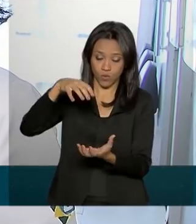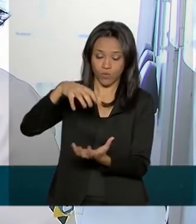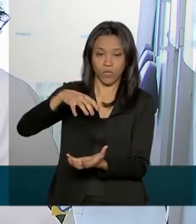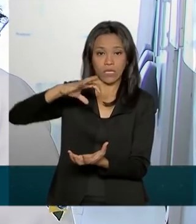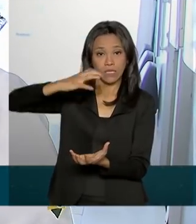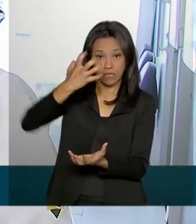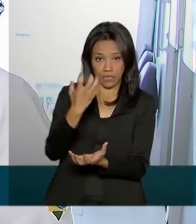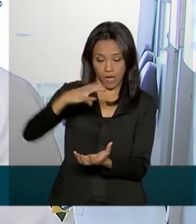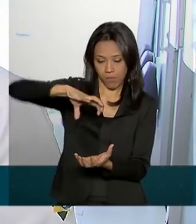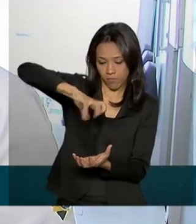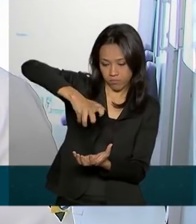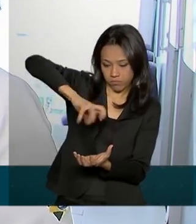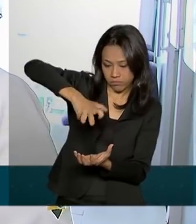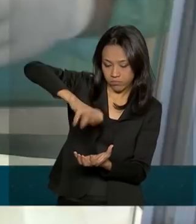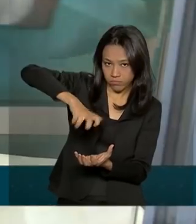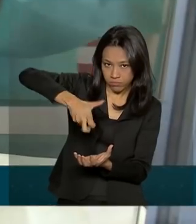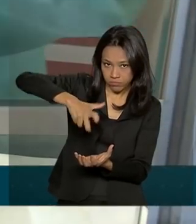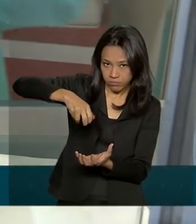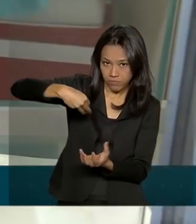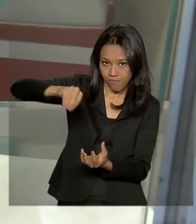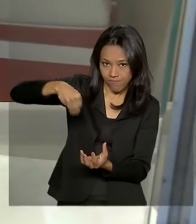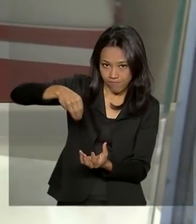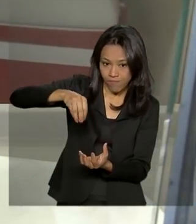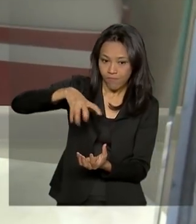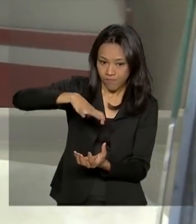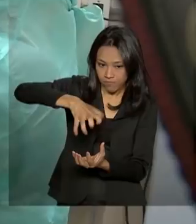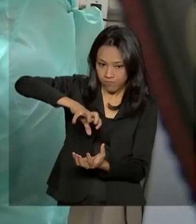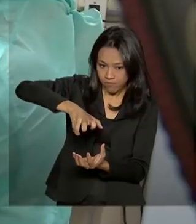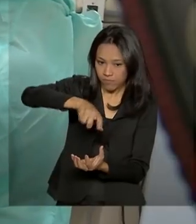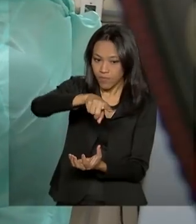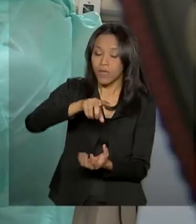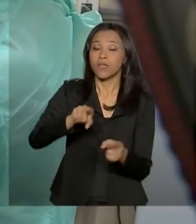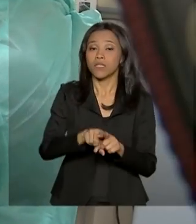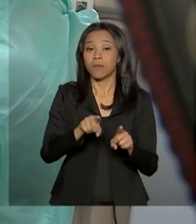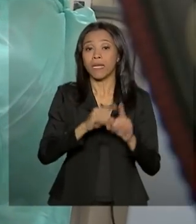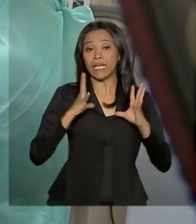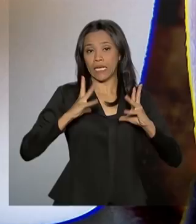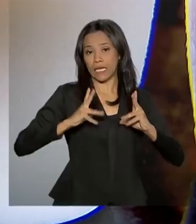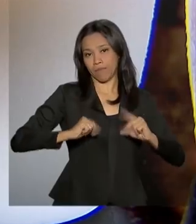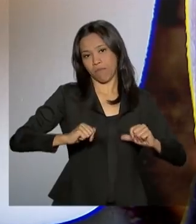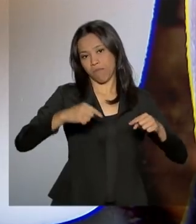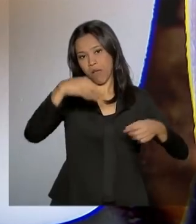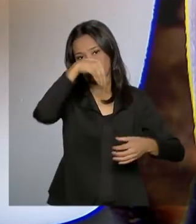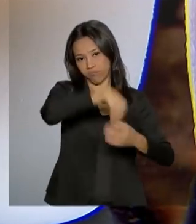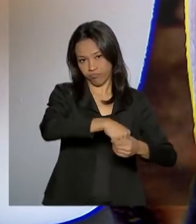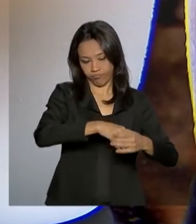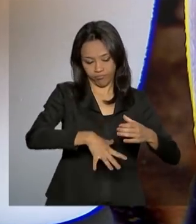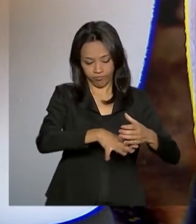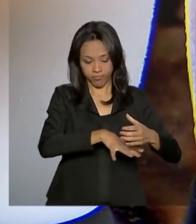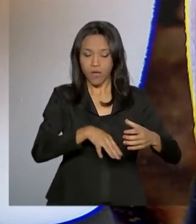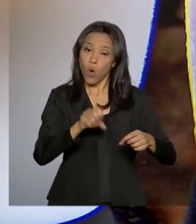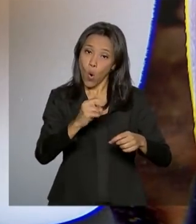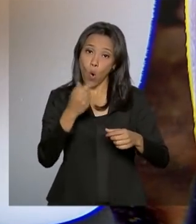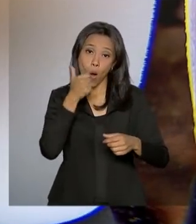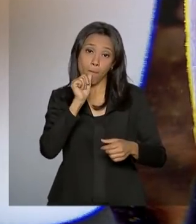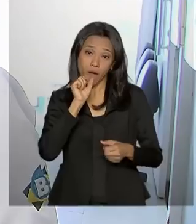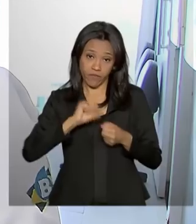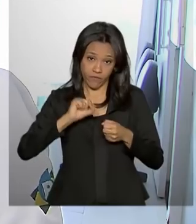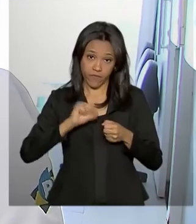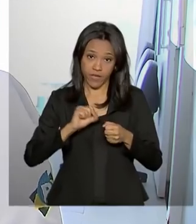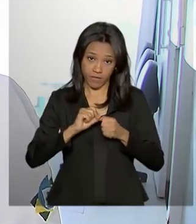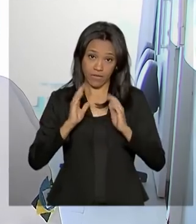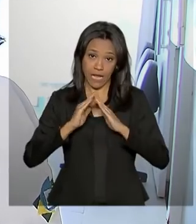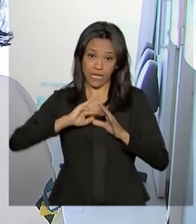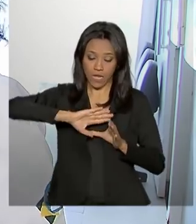plástico, previamente preparado para isso, ou esterilizado pelo banco ou a mãe feito o processo de limpeza